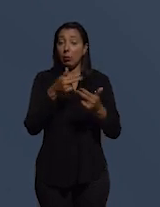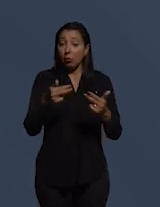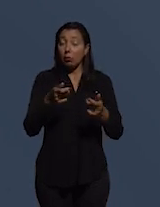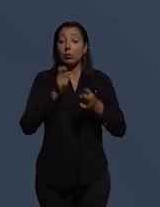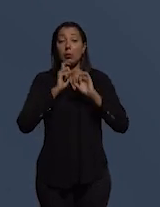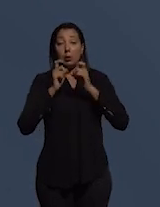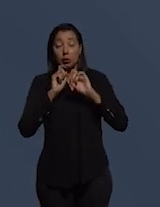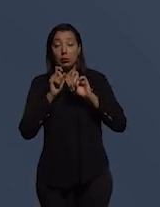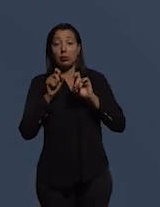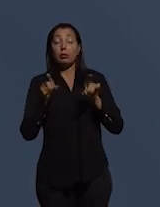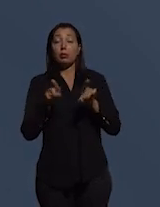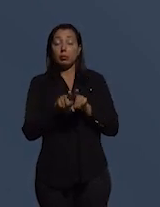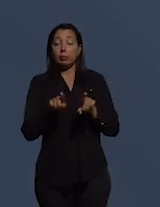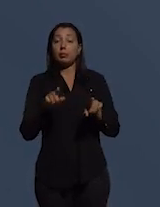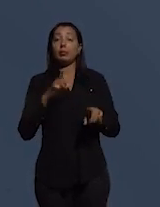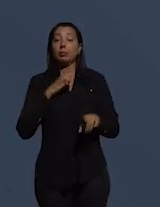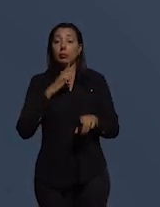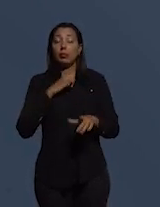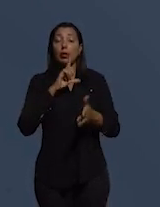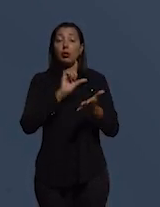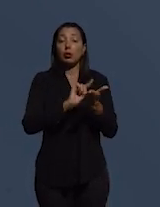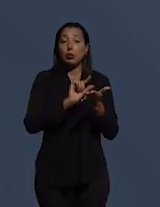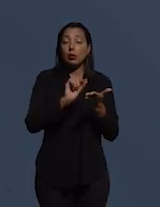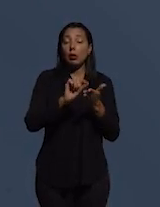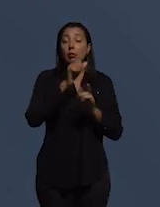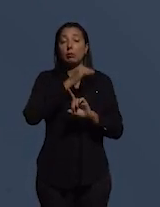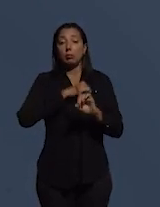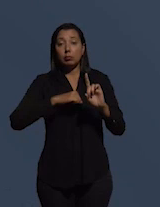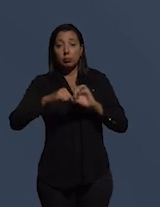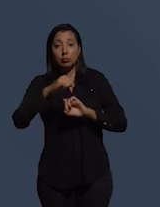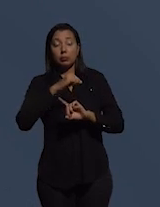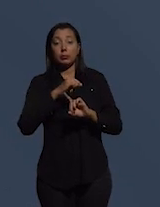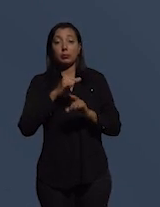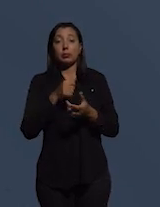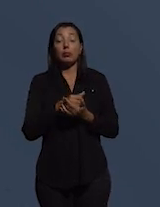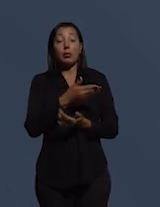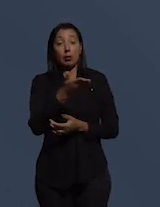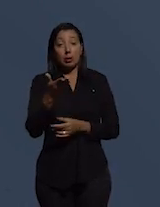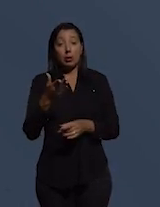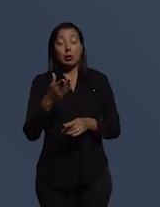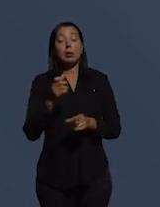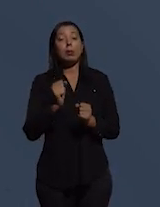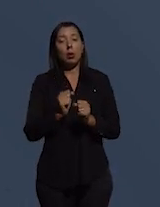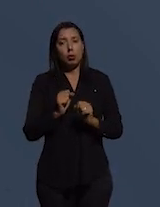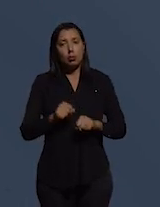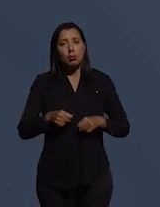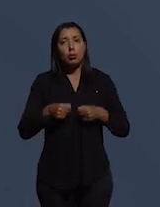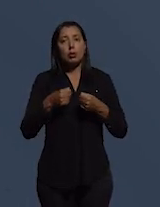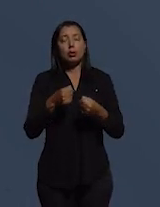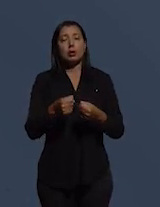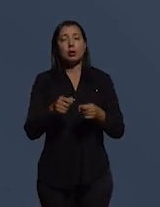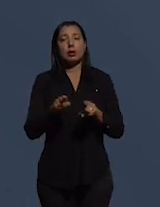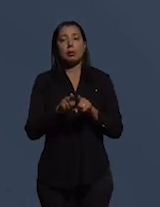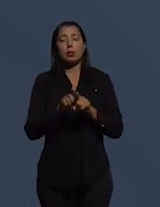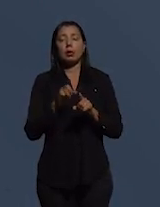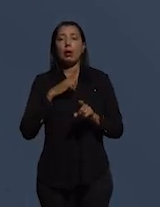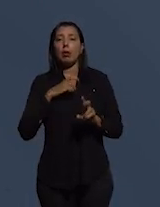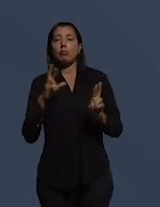que pode ocorrer a digitalização da sociedade você pode forçar o governo a fazer intervenções